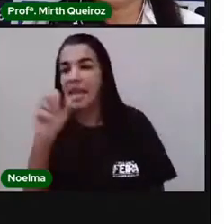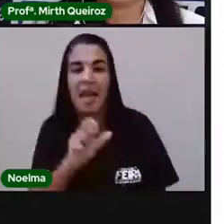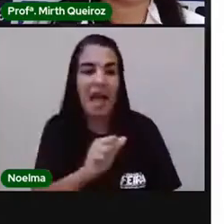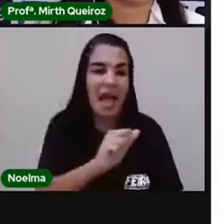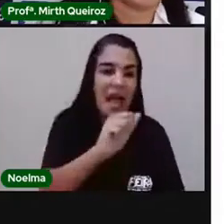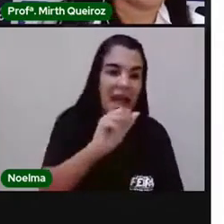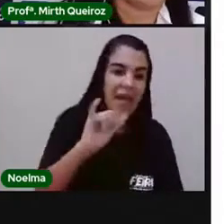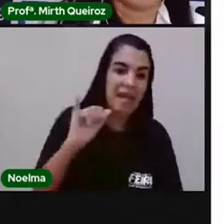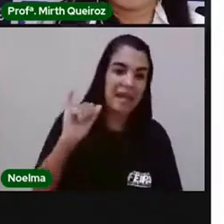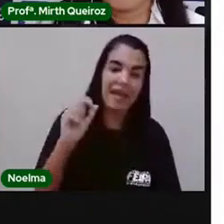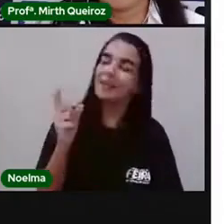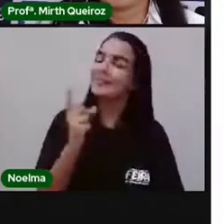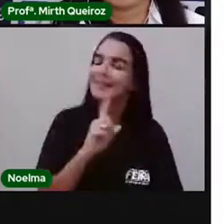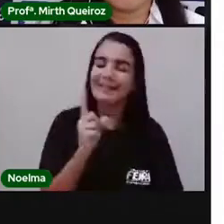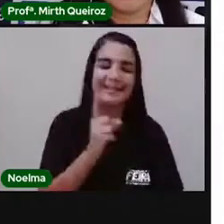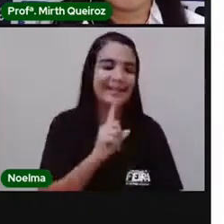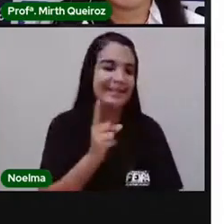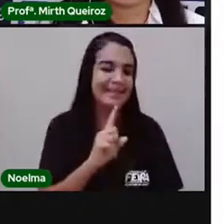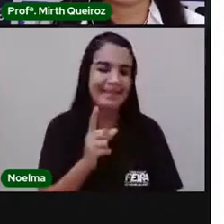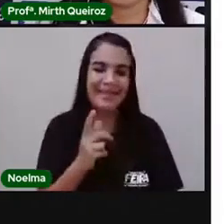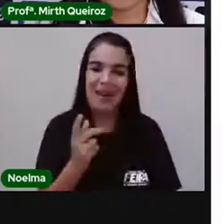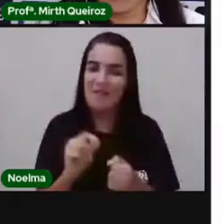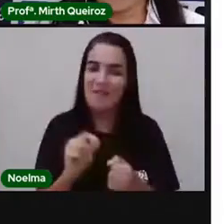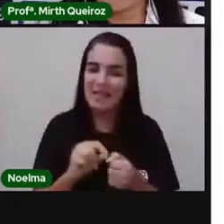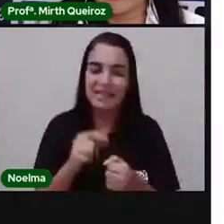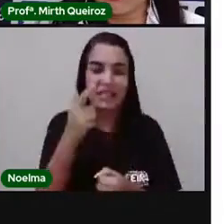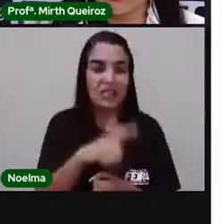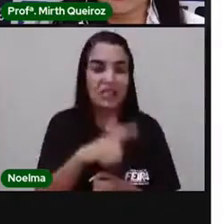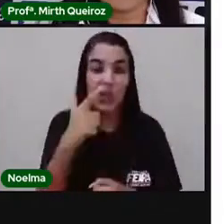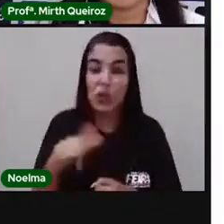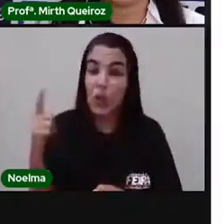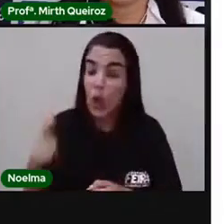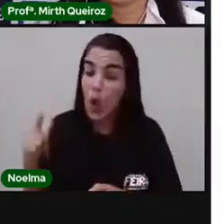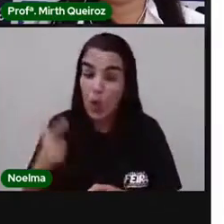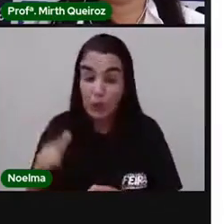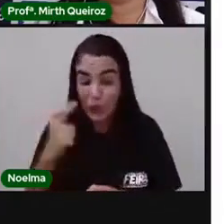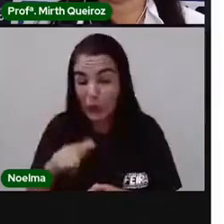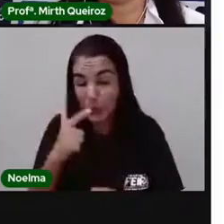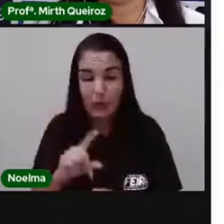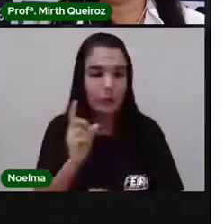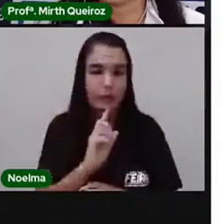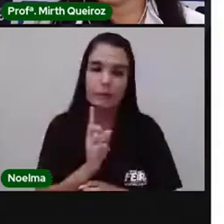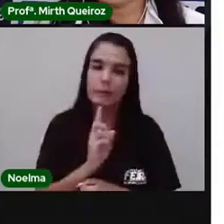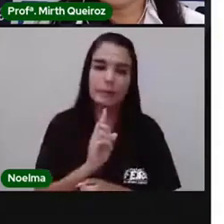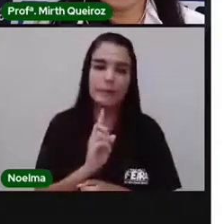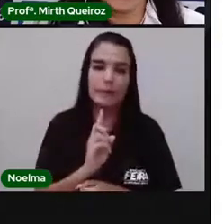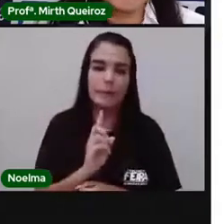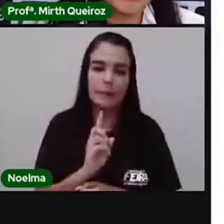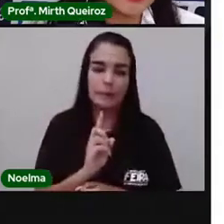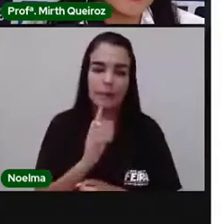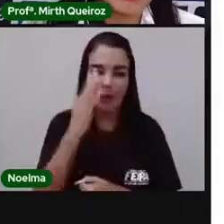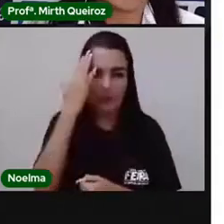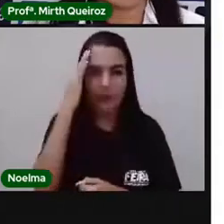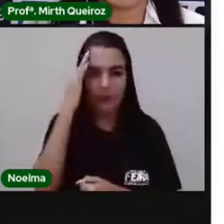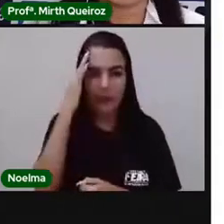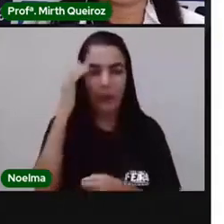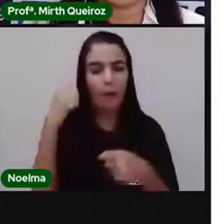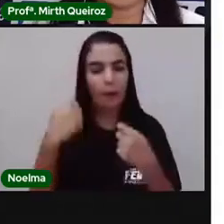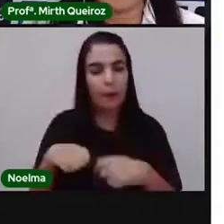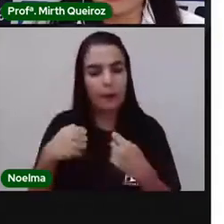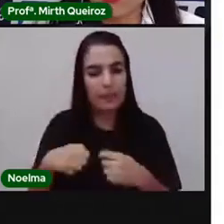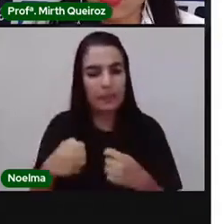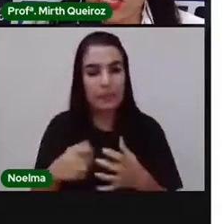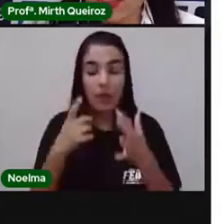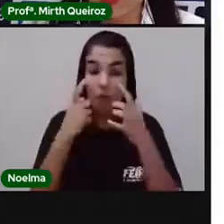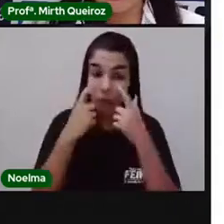Aí. E fica esse aí, aí, aí. Assim como algumas pessoas também repetem a palavra muitas vezes no texto.